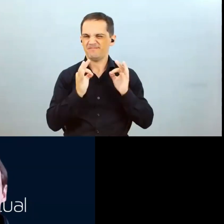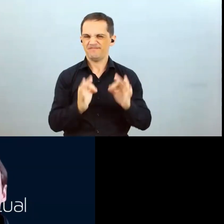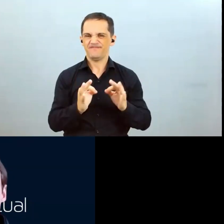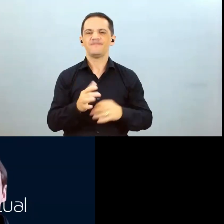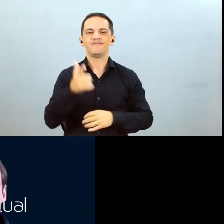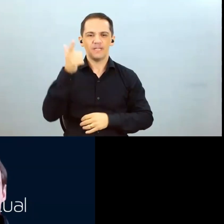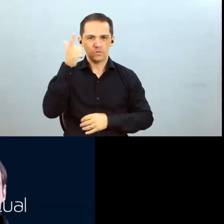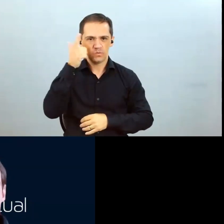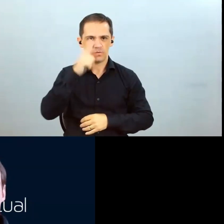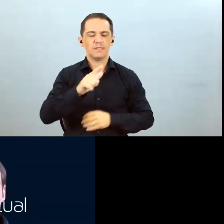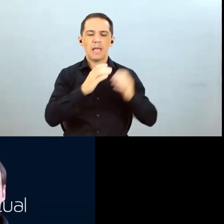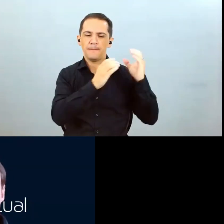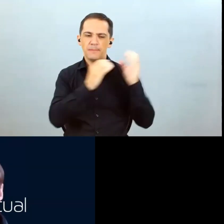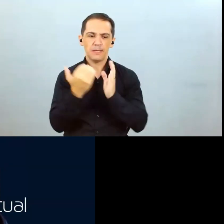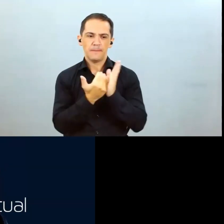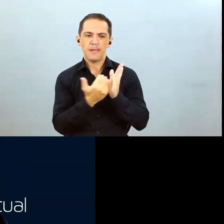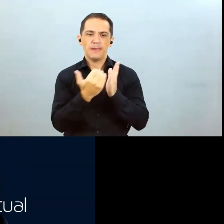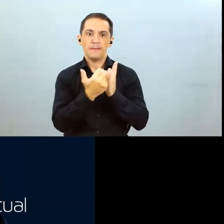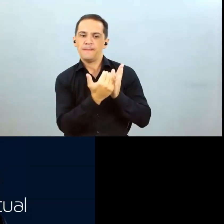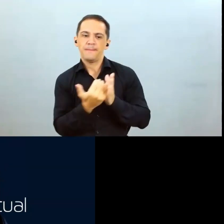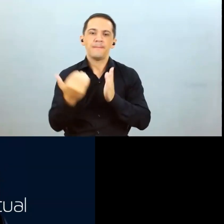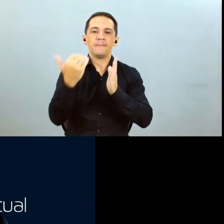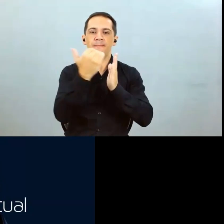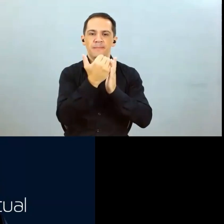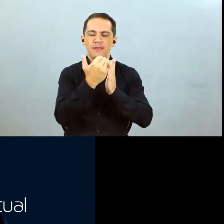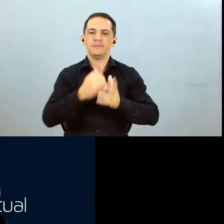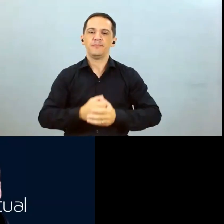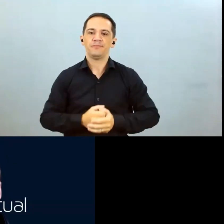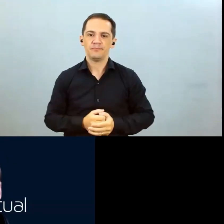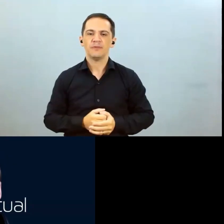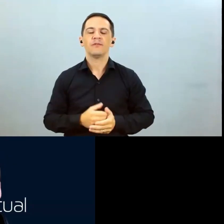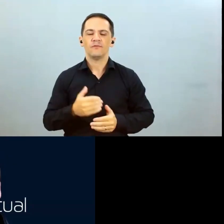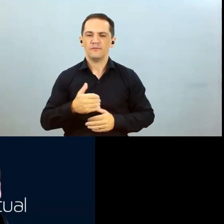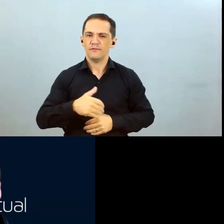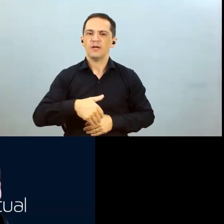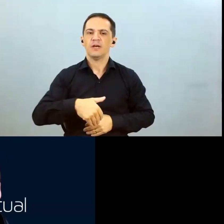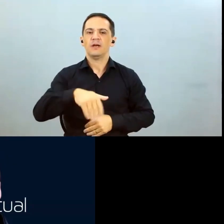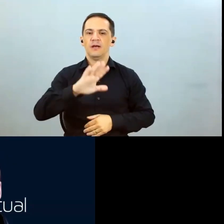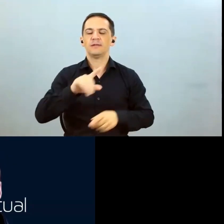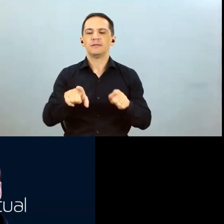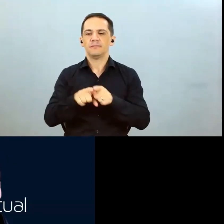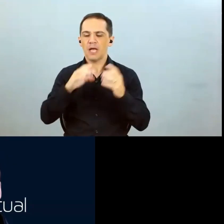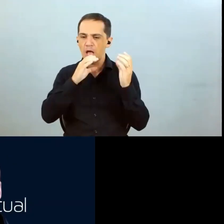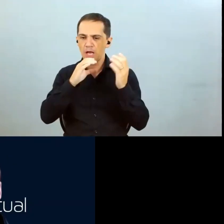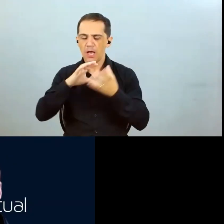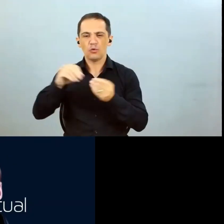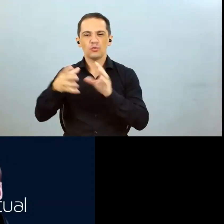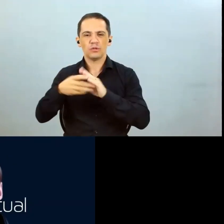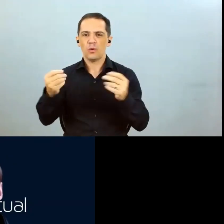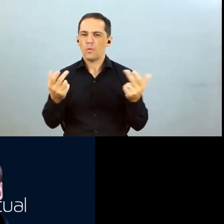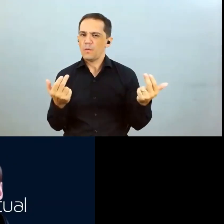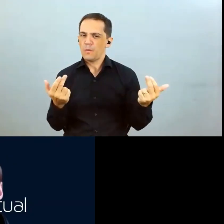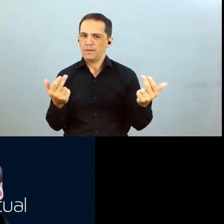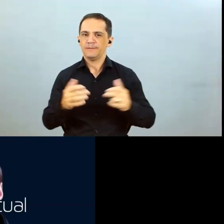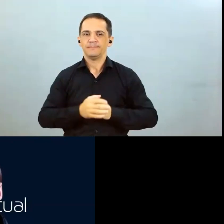milho ou ultrapassar e estamos bem confiados que vamos ultrapassar o projeto de produtividade de algodão. Algodão segundo a safra e o